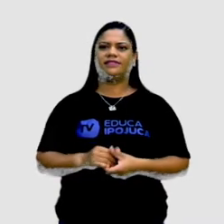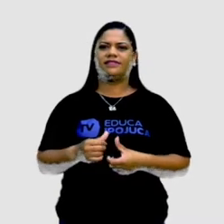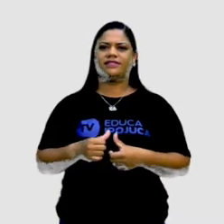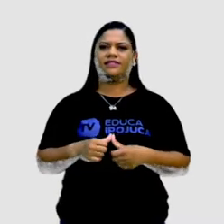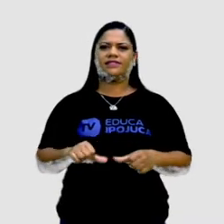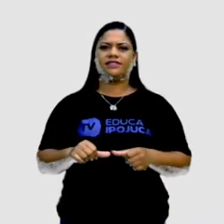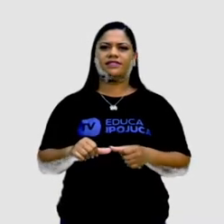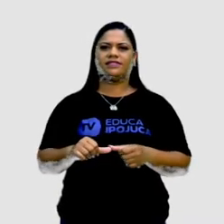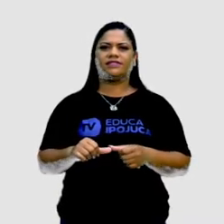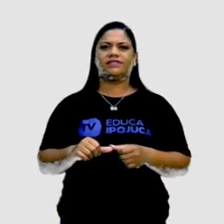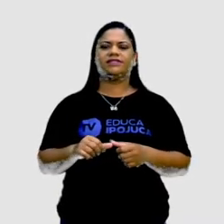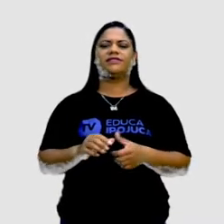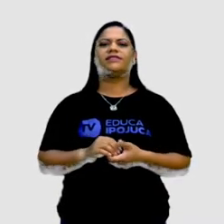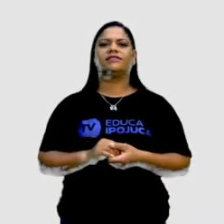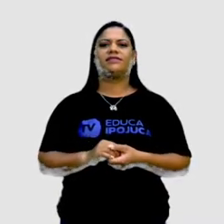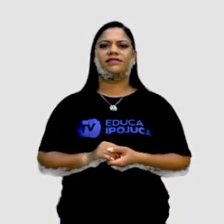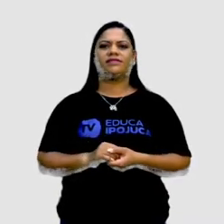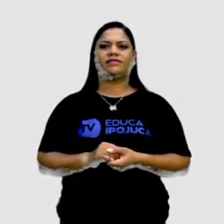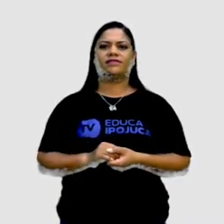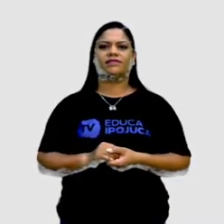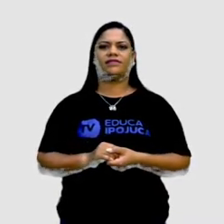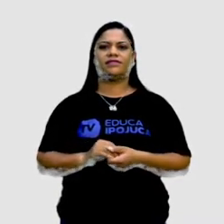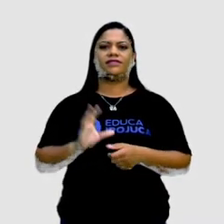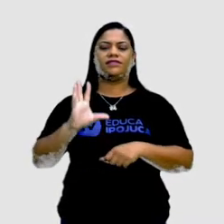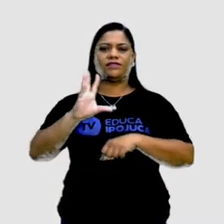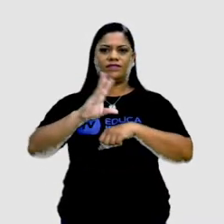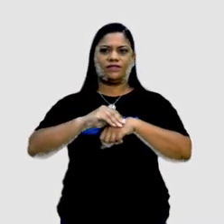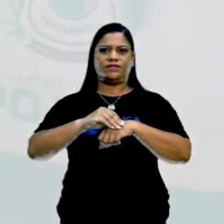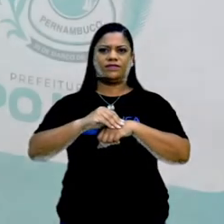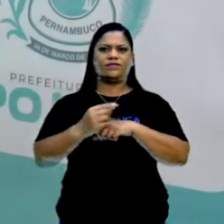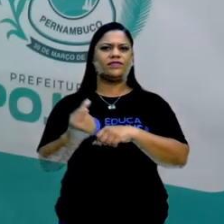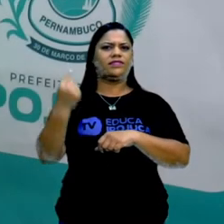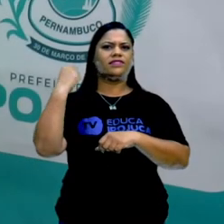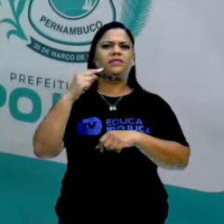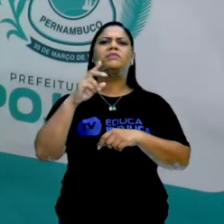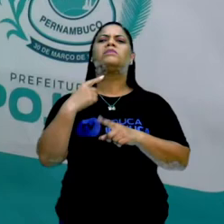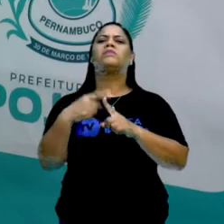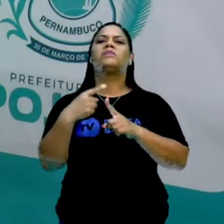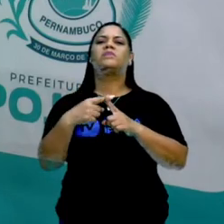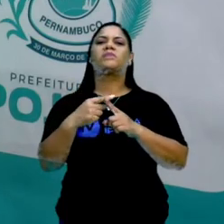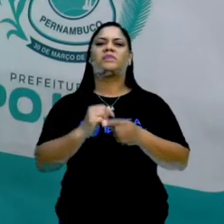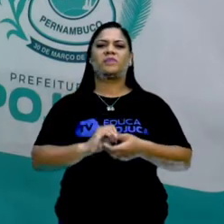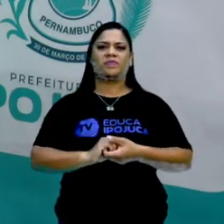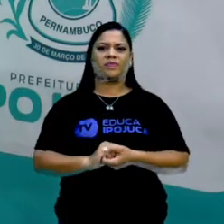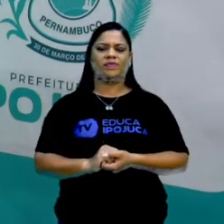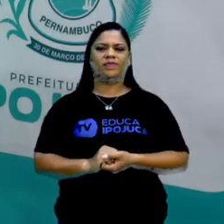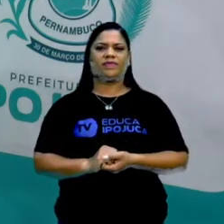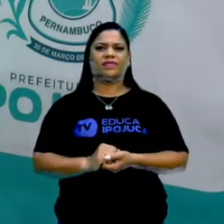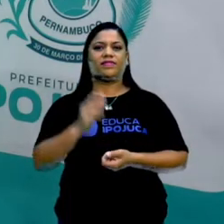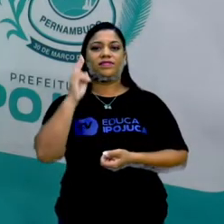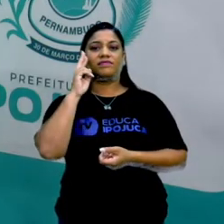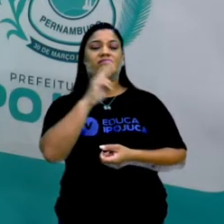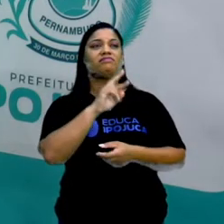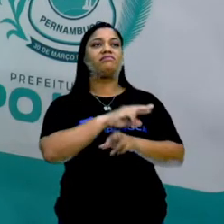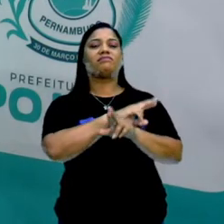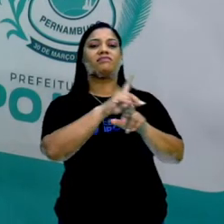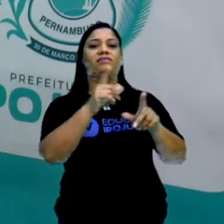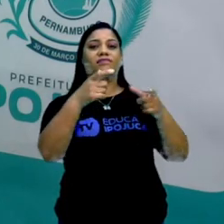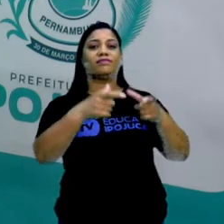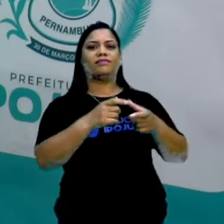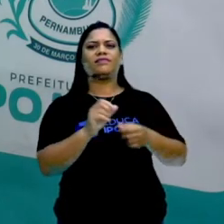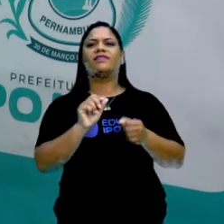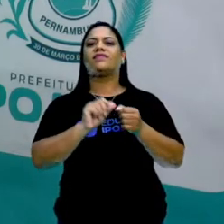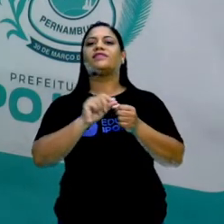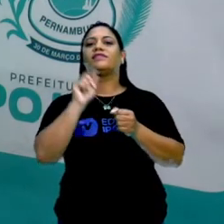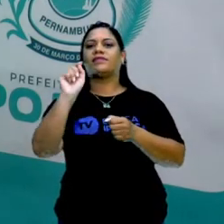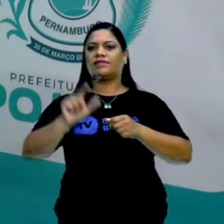costas para o fotógrafo. Por quê? Ok? E o que é que ela está fazendo? Será que